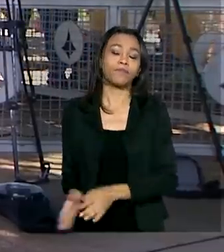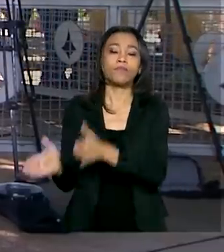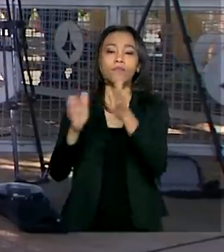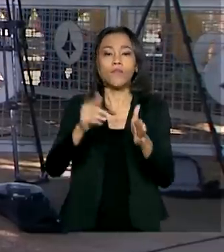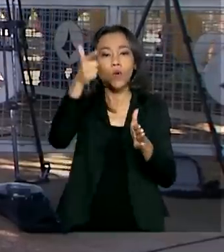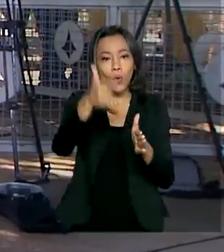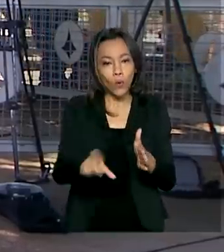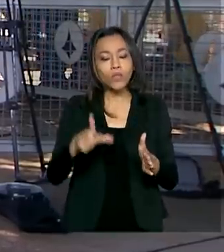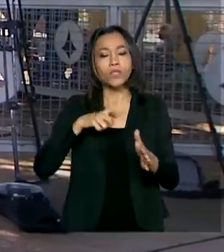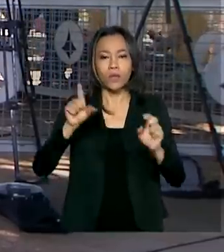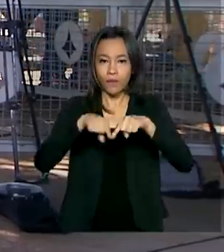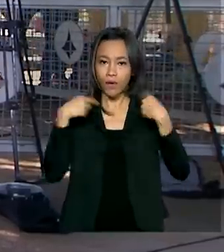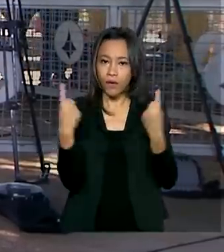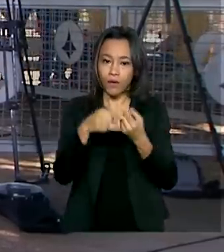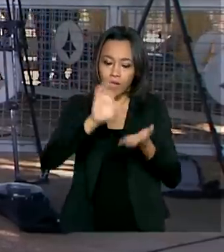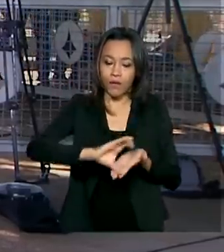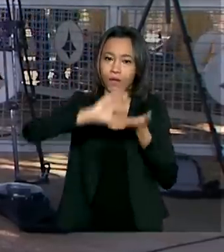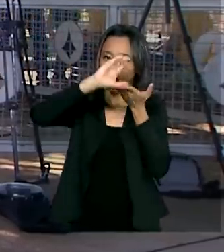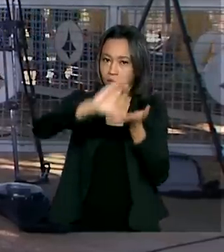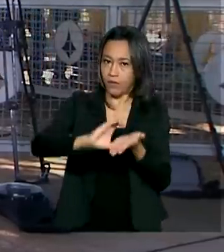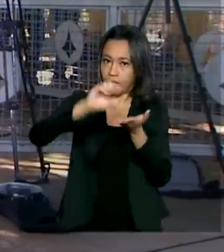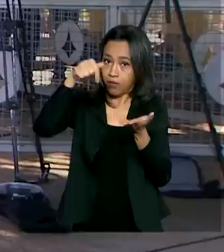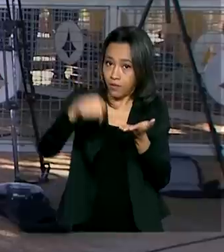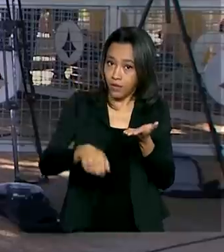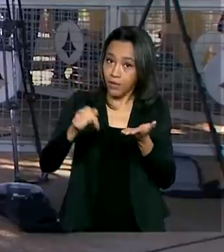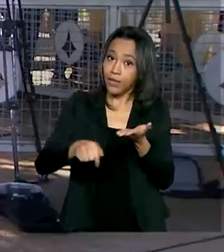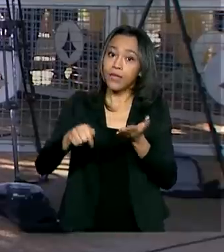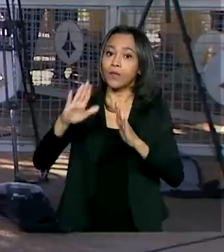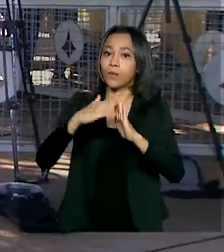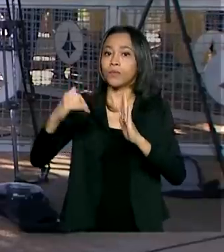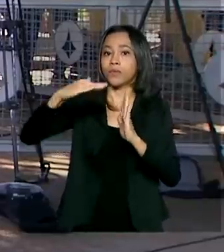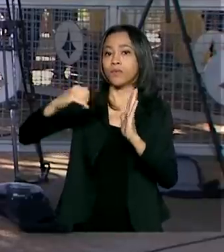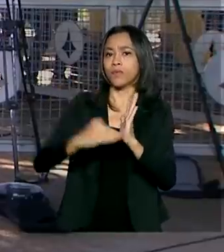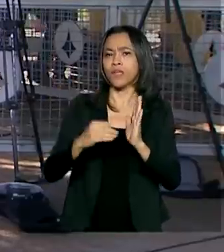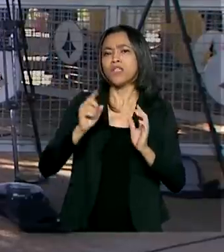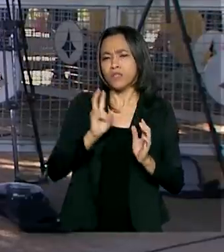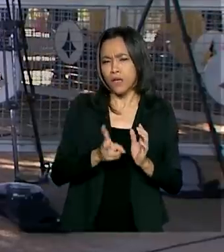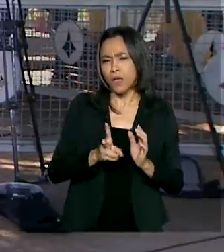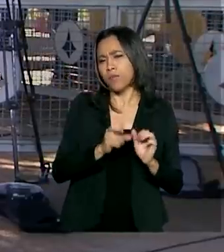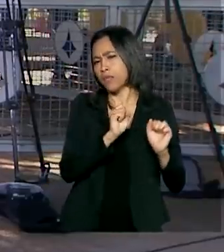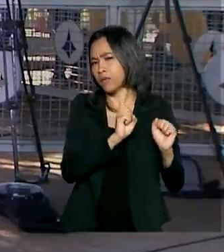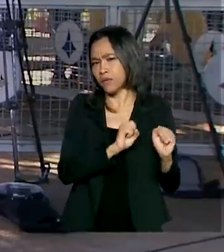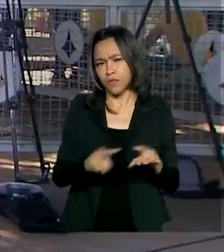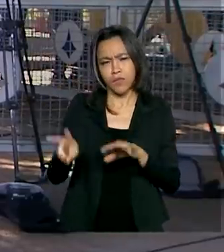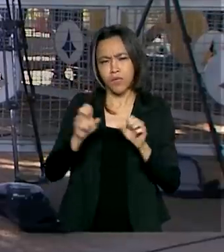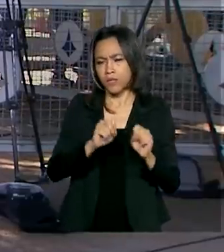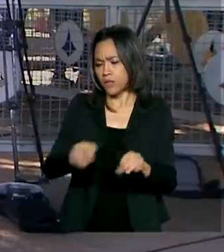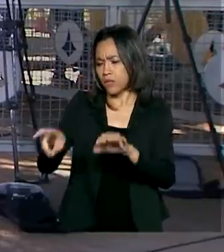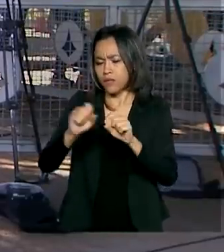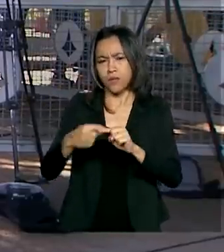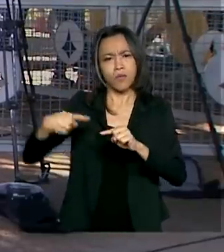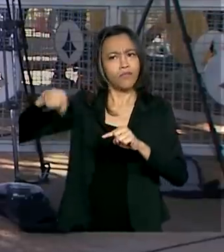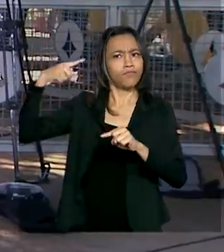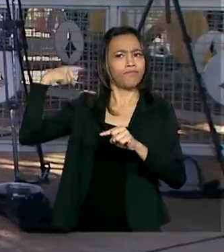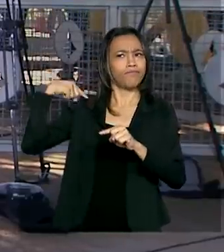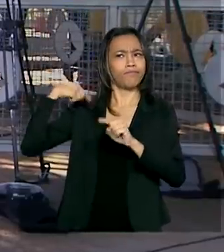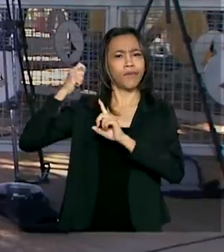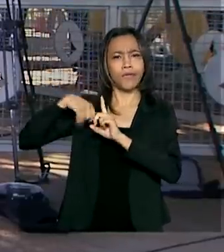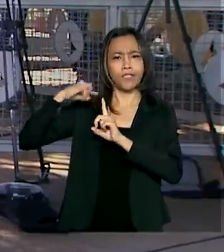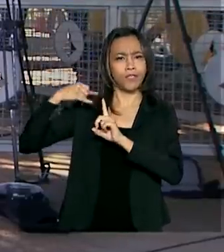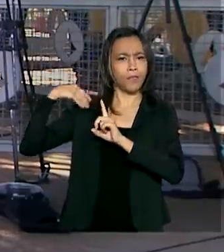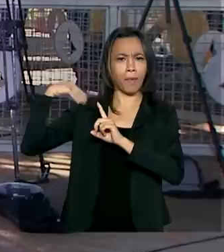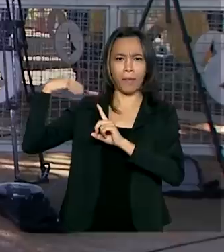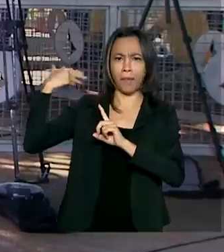Conselho de Governo aqui no Palácio da Alvorada. Essas reuniões são periódicas, acontecem desde o início do mandato do presidente Jair